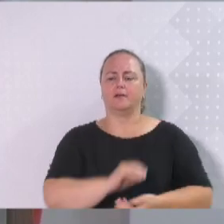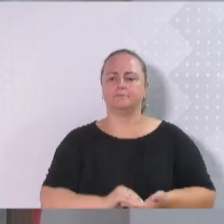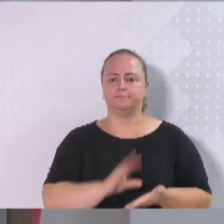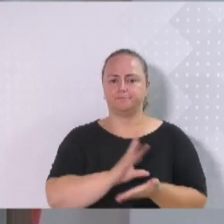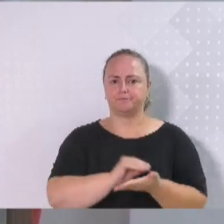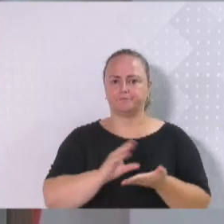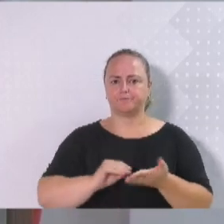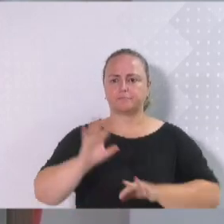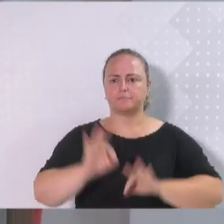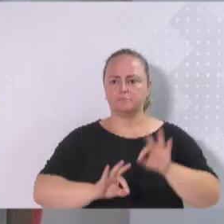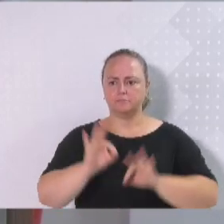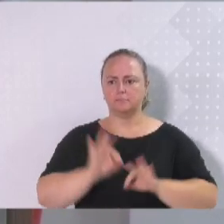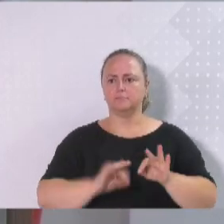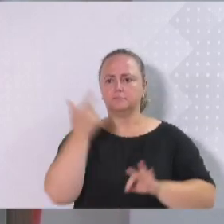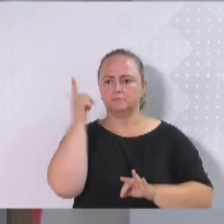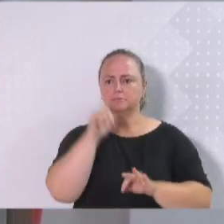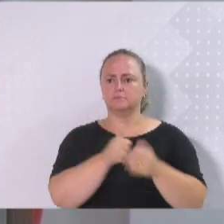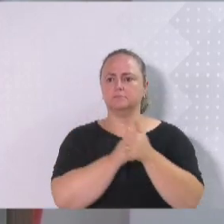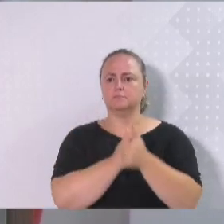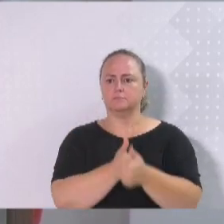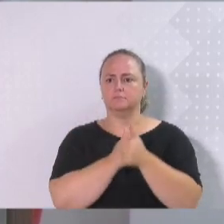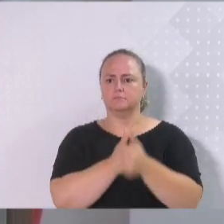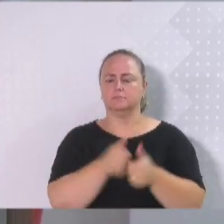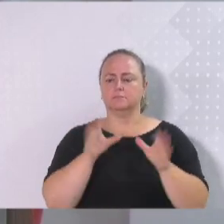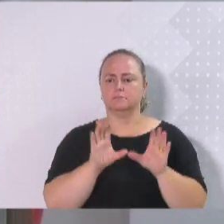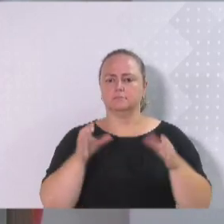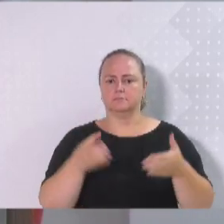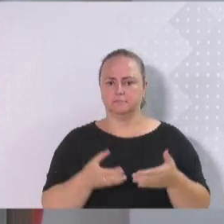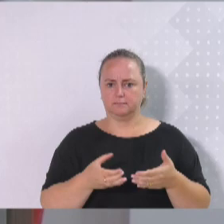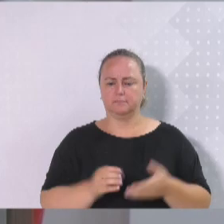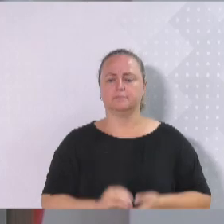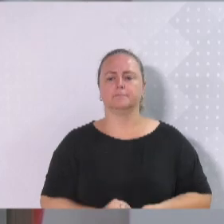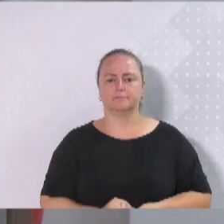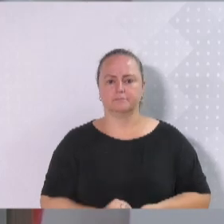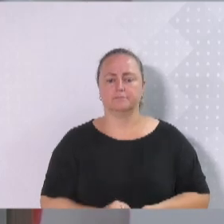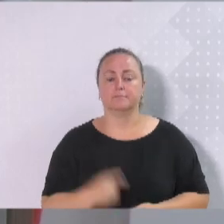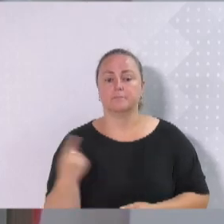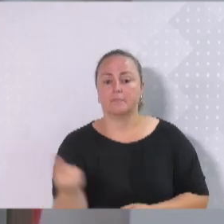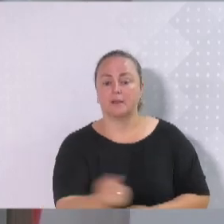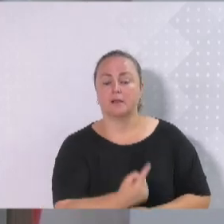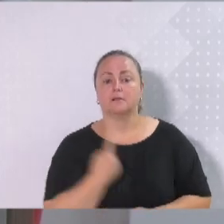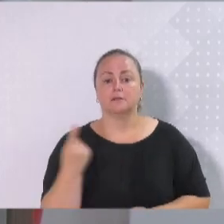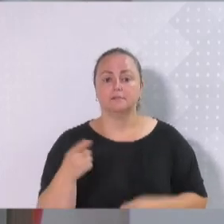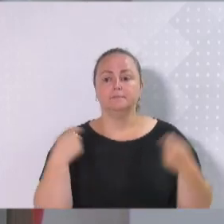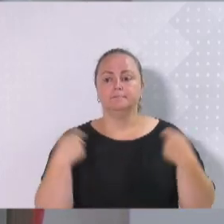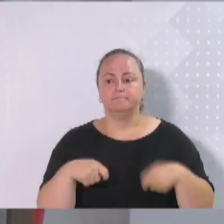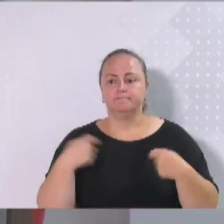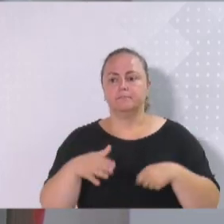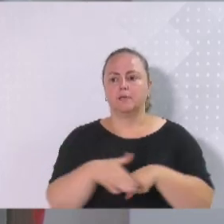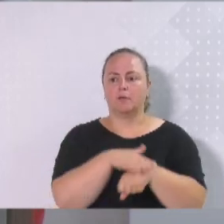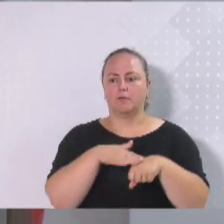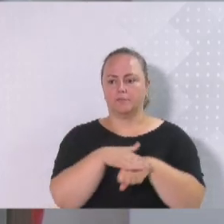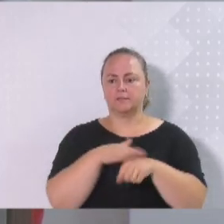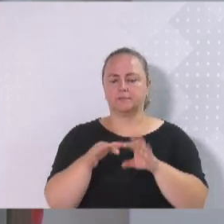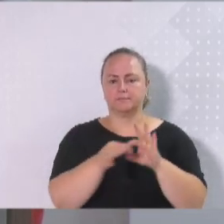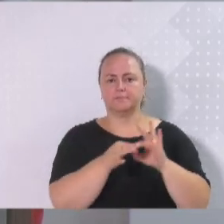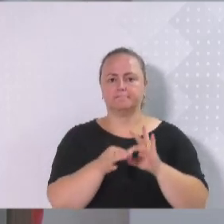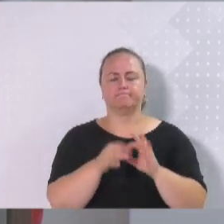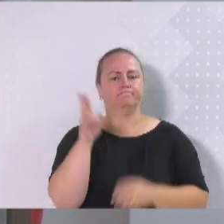para o acompanhamento pela comunidade. Nós precisamos nos comunicar, nos unir urgentemente.